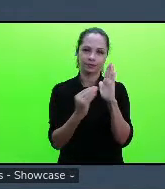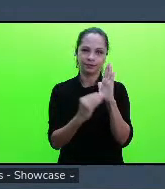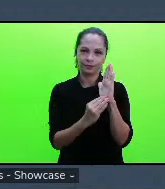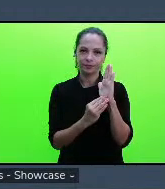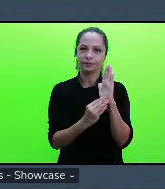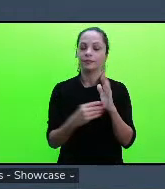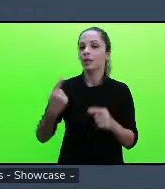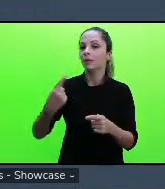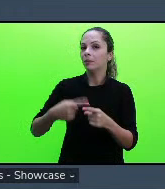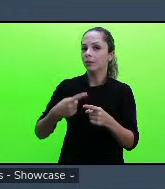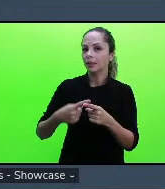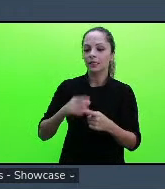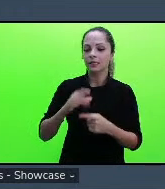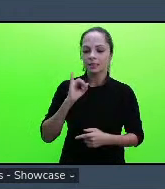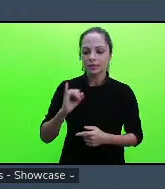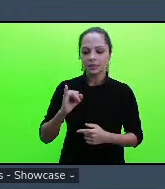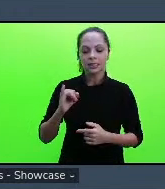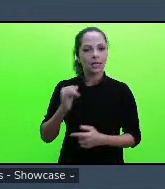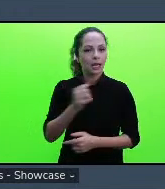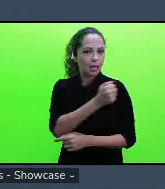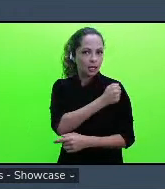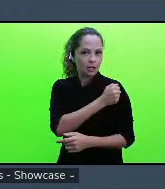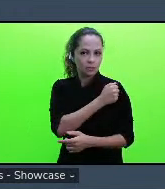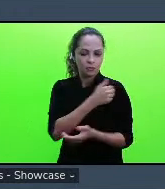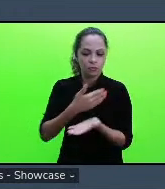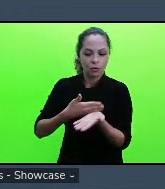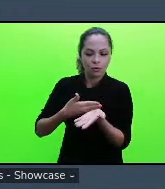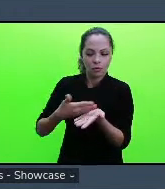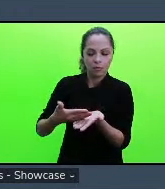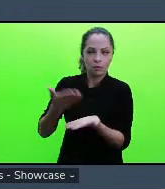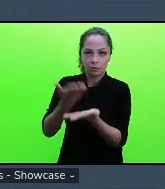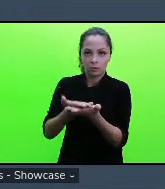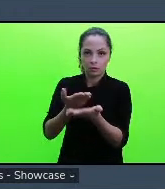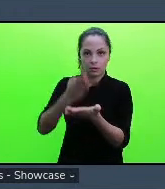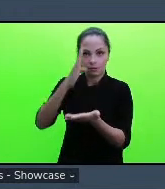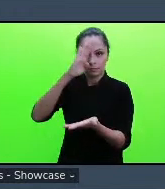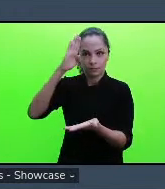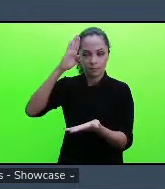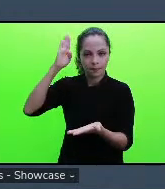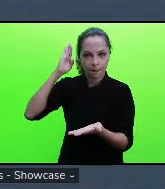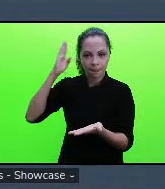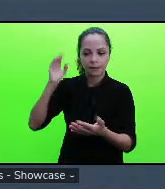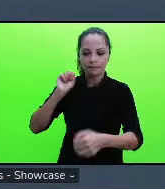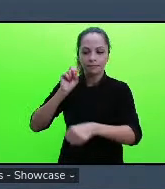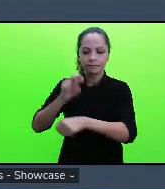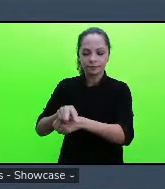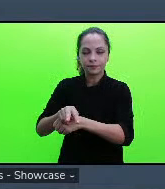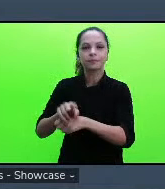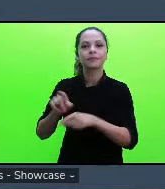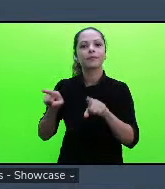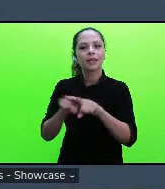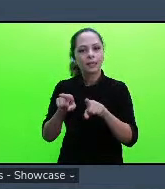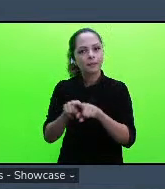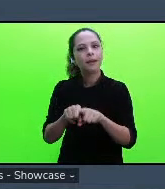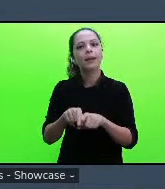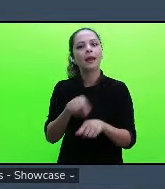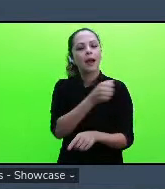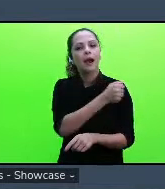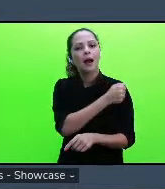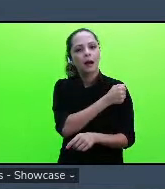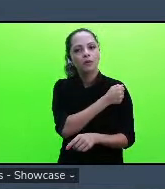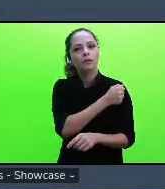início né da da graduação e também aqueles que estavam no decorrer do do do curso